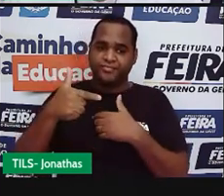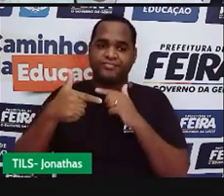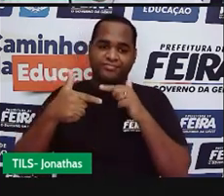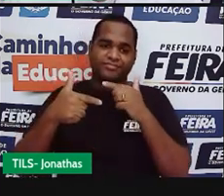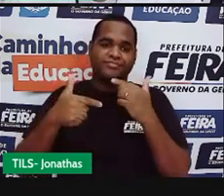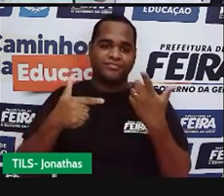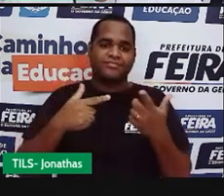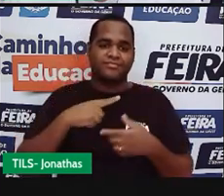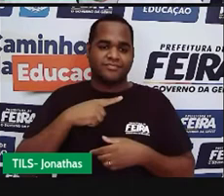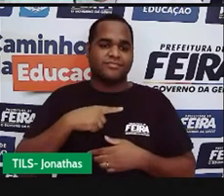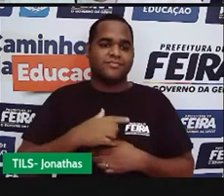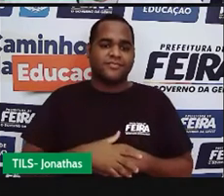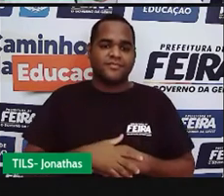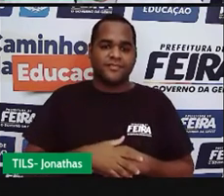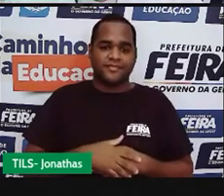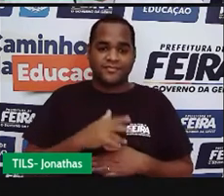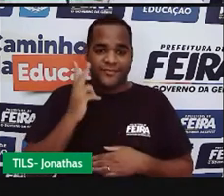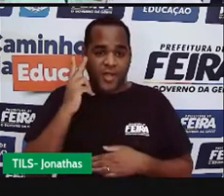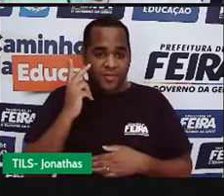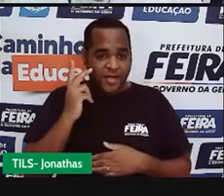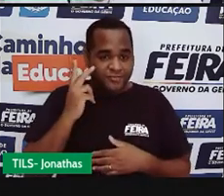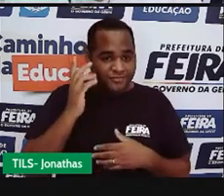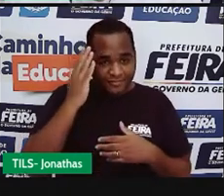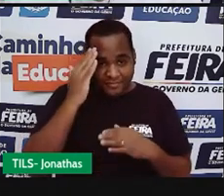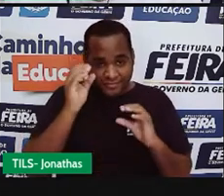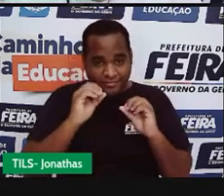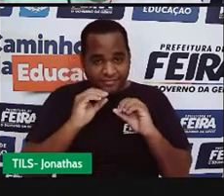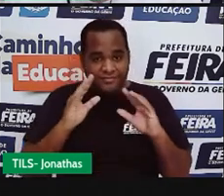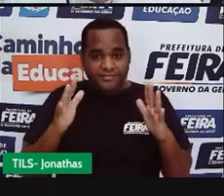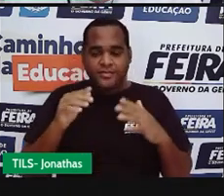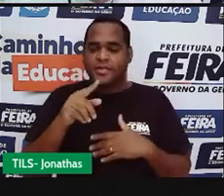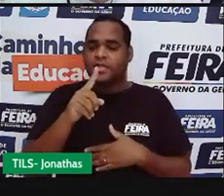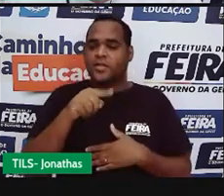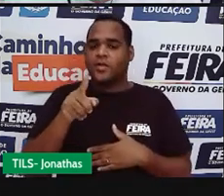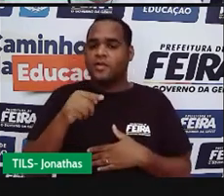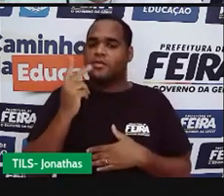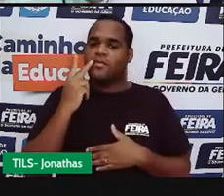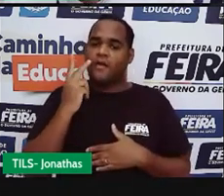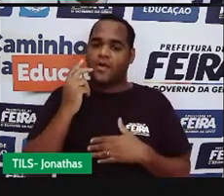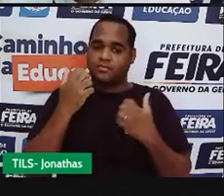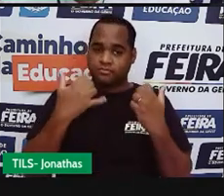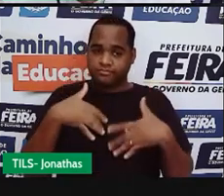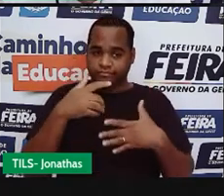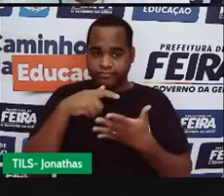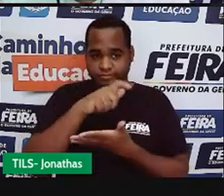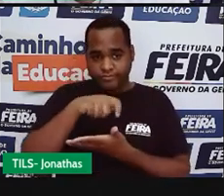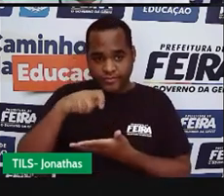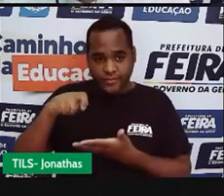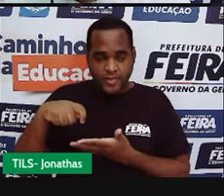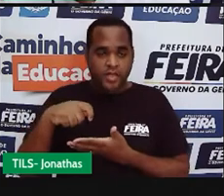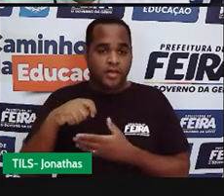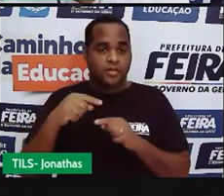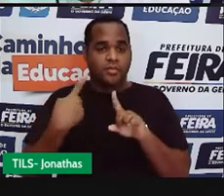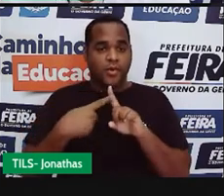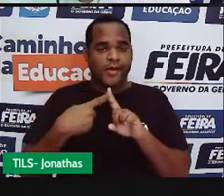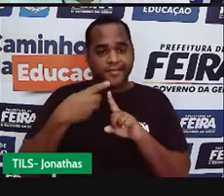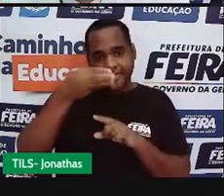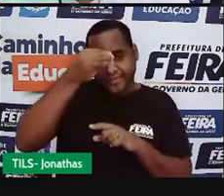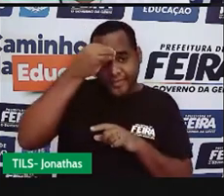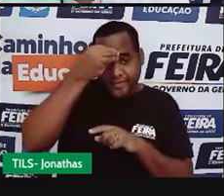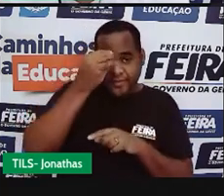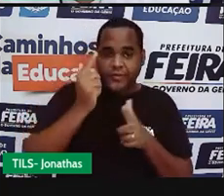Tranquilo, tranquilo e tranquilo. A gente só vai deixar escrito aqui, registrado,